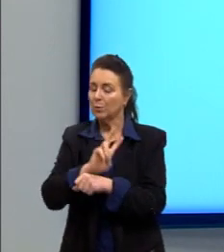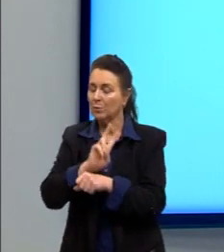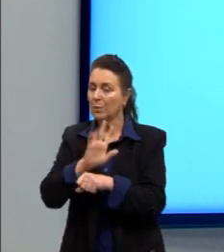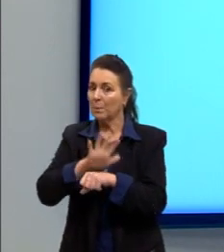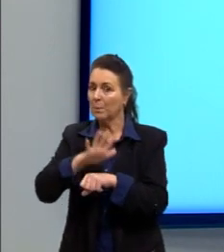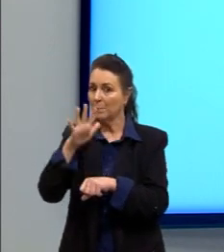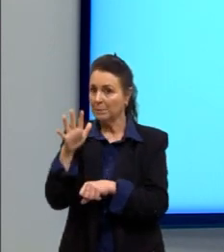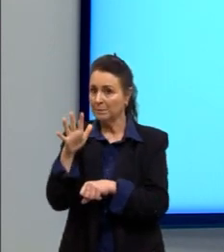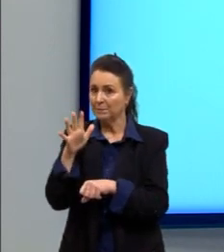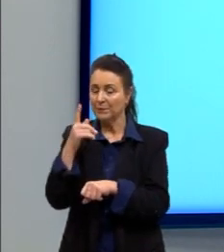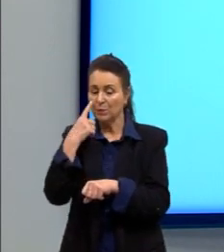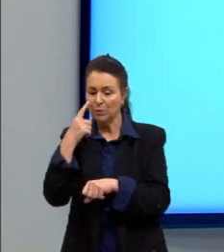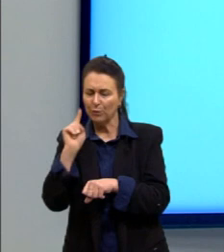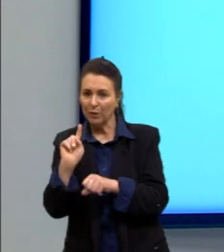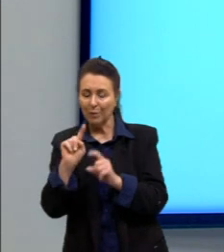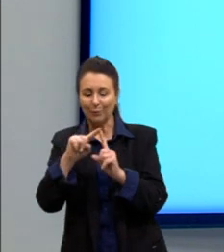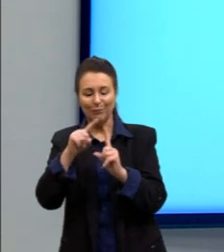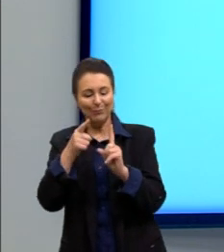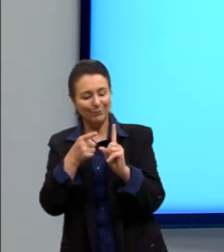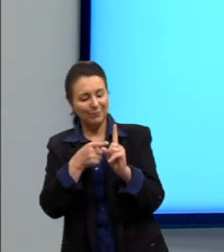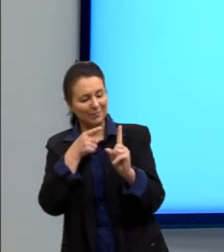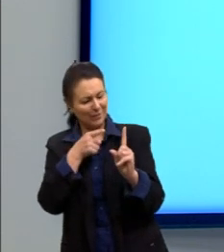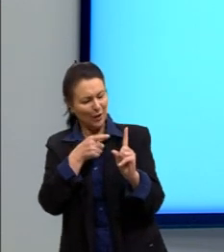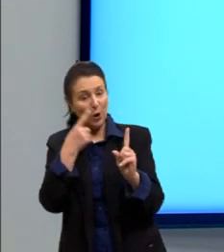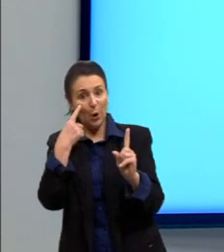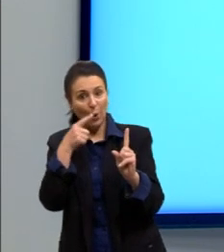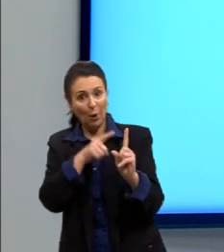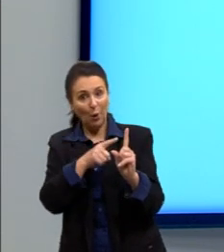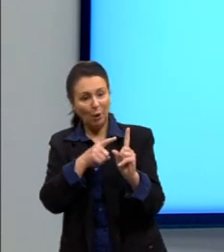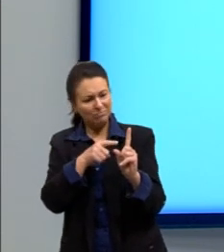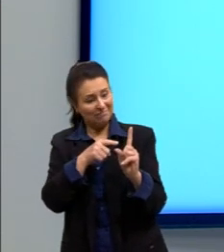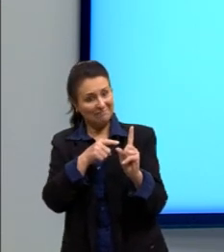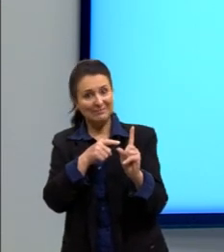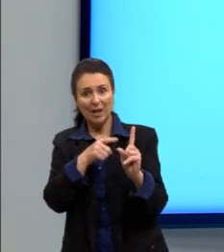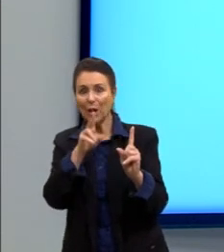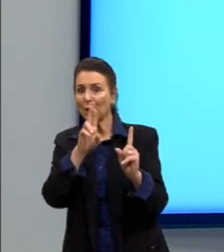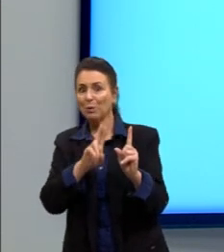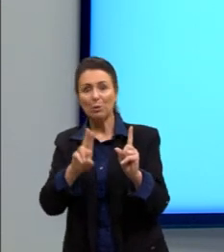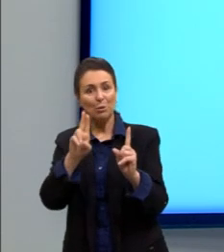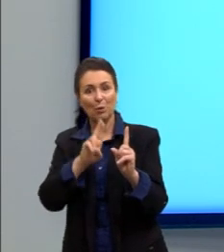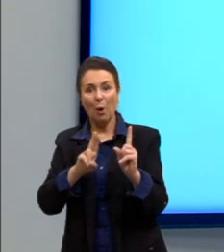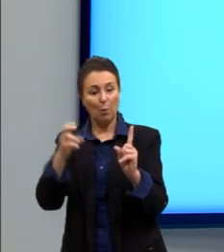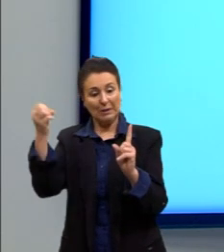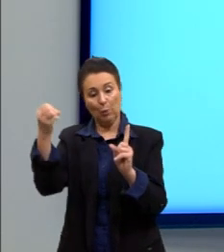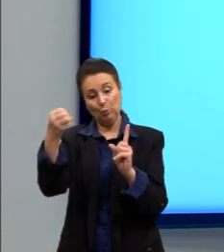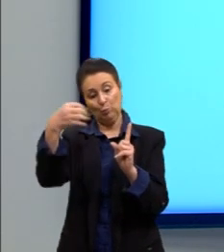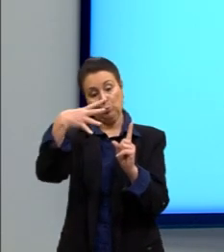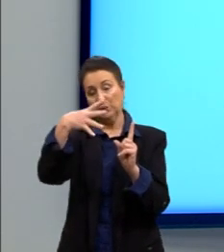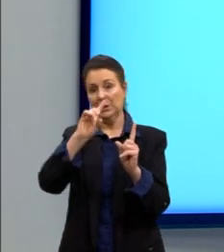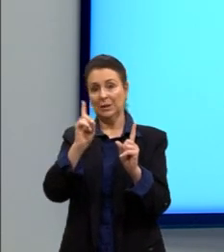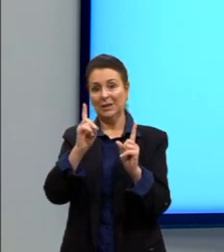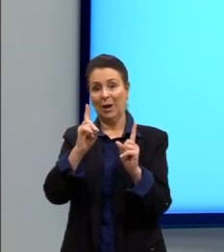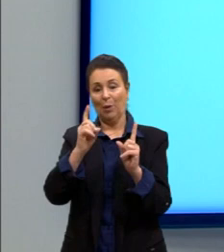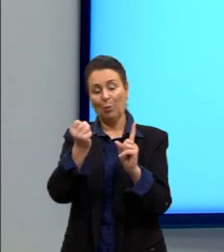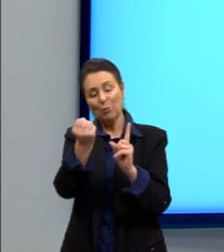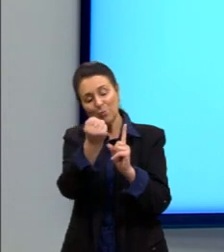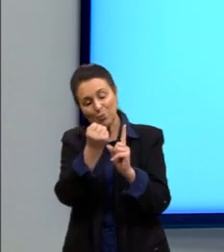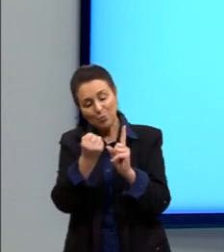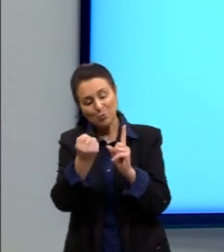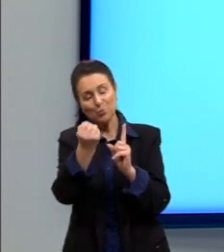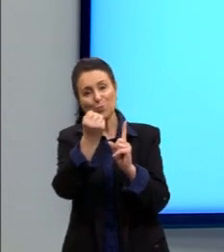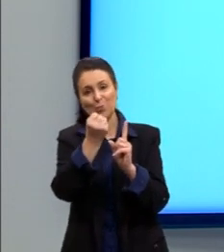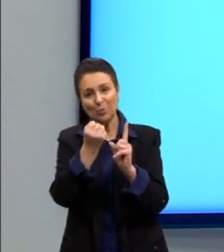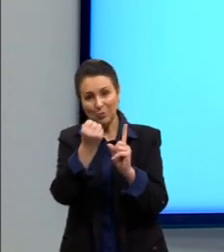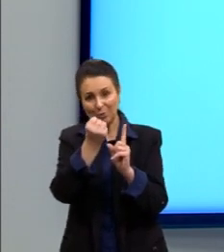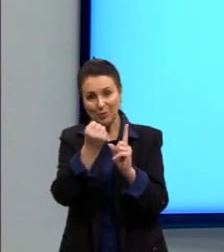Então, a gente enxerga, né? O interior do corpo sem o uso, né? Do raio-x, que é um pouco mais perigoso. Quando o som de